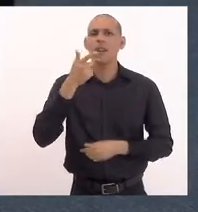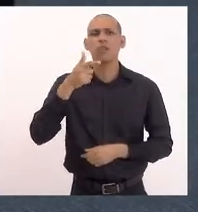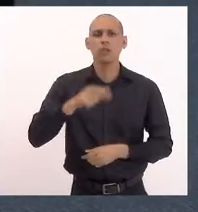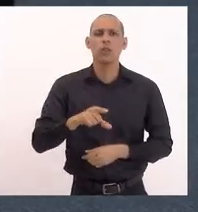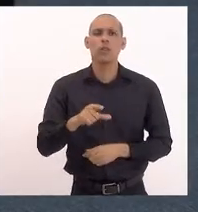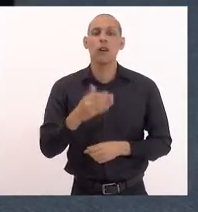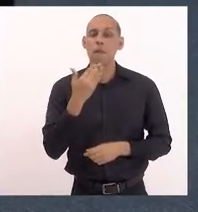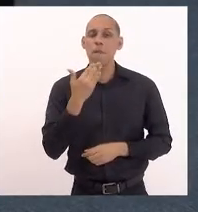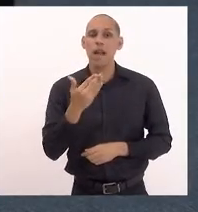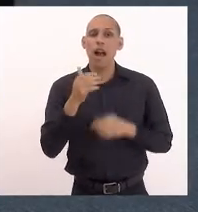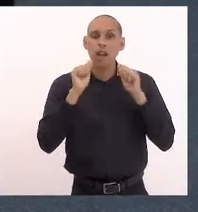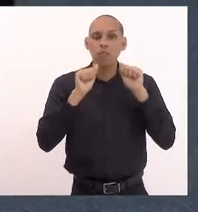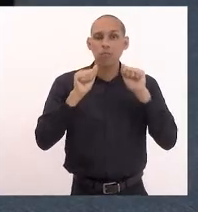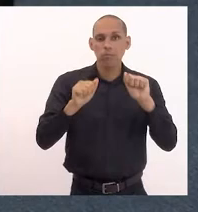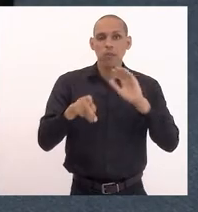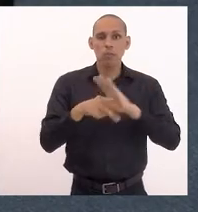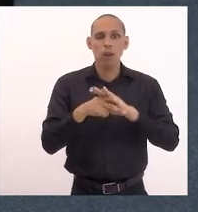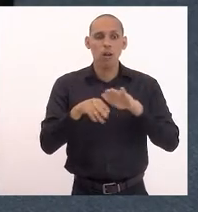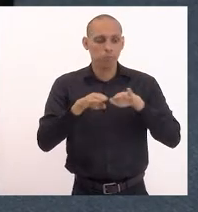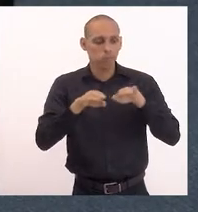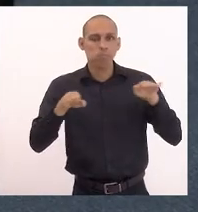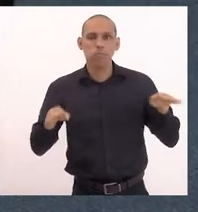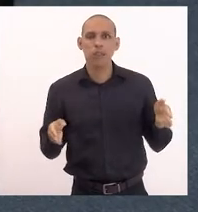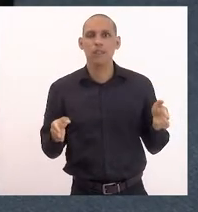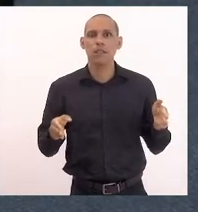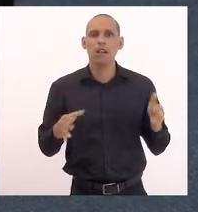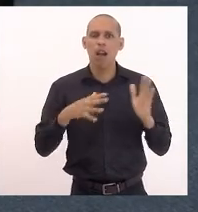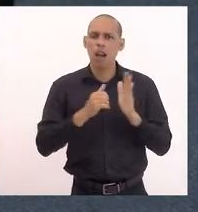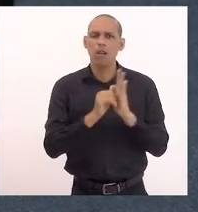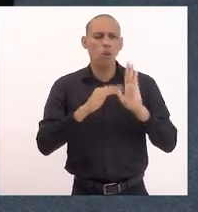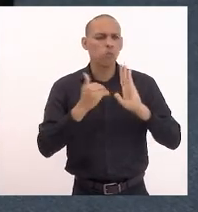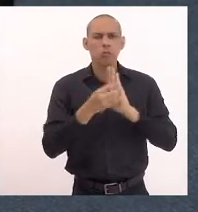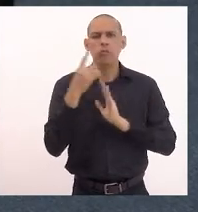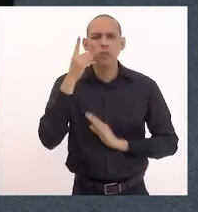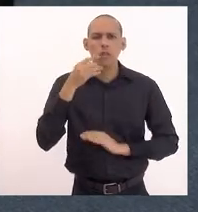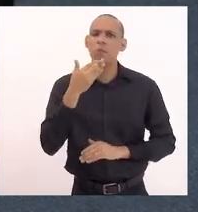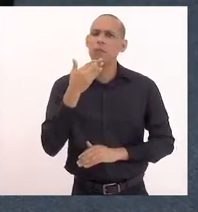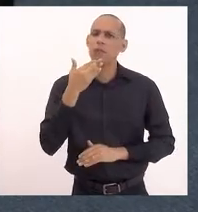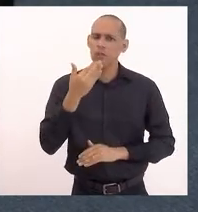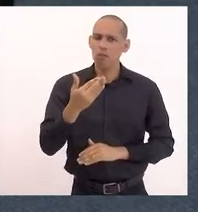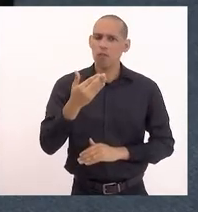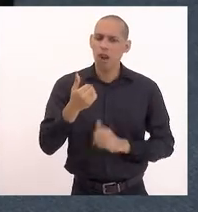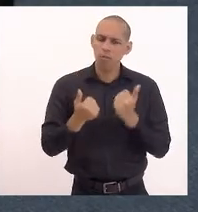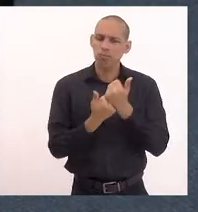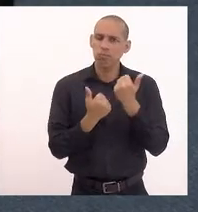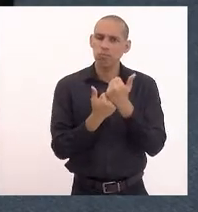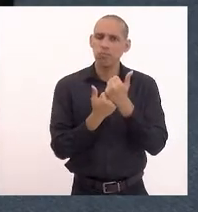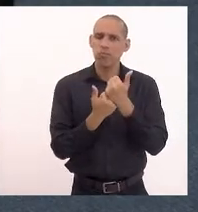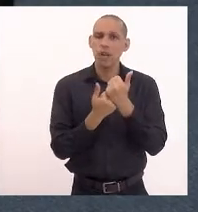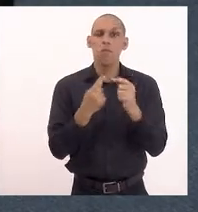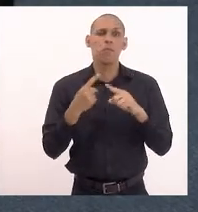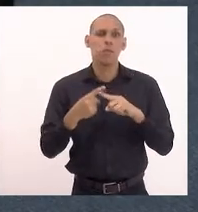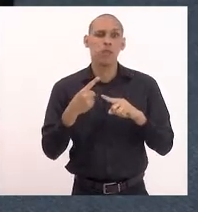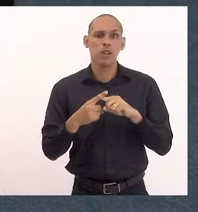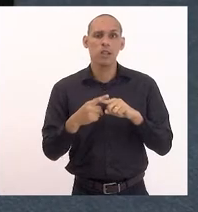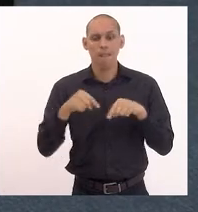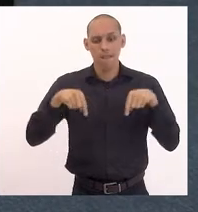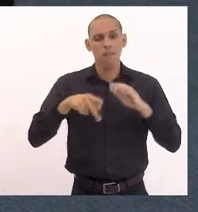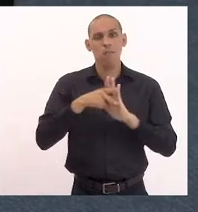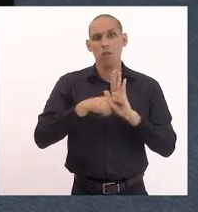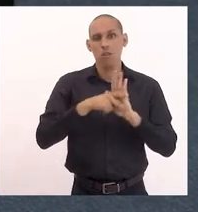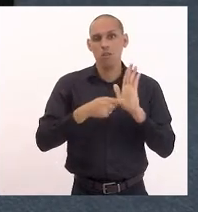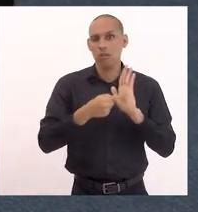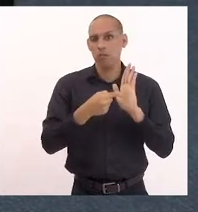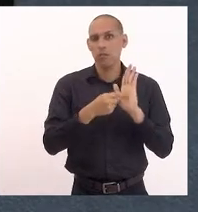a assessoria da mesa registre todos os deputados e deputadas que solicitaram com autoria, porque, com certeza, esse projeto